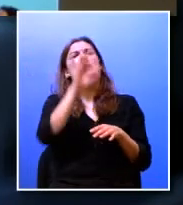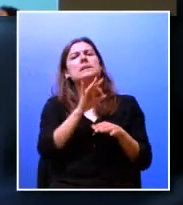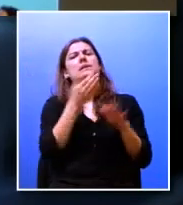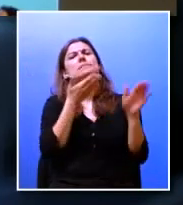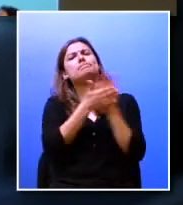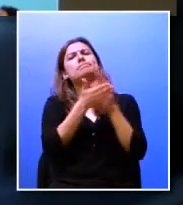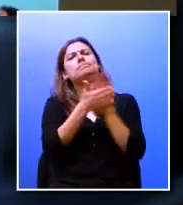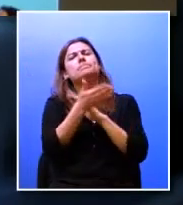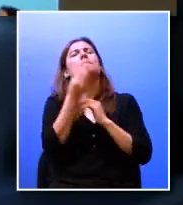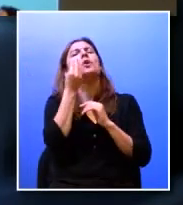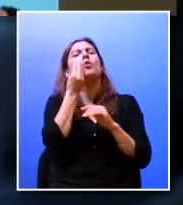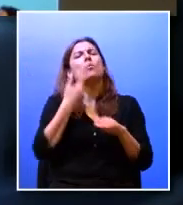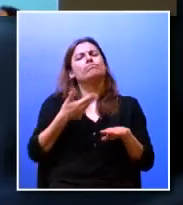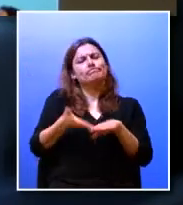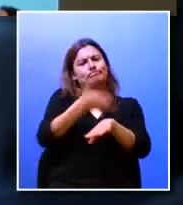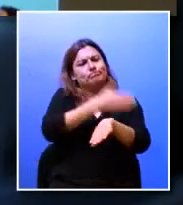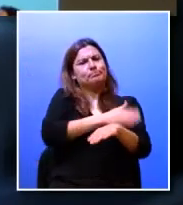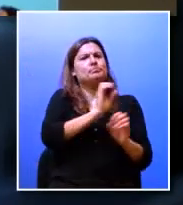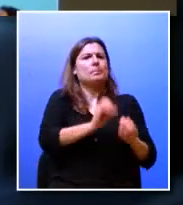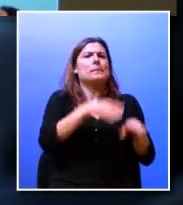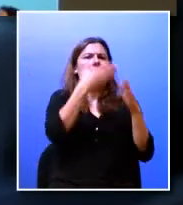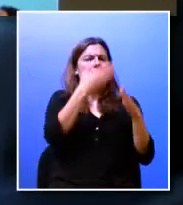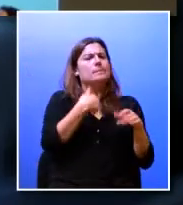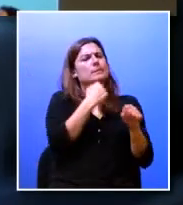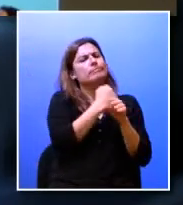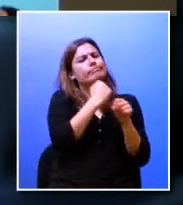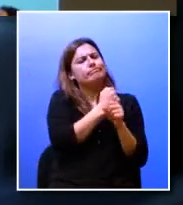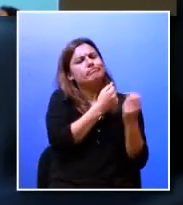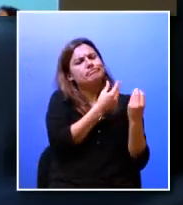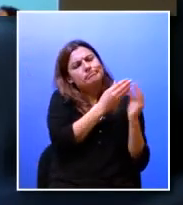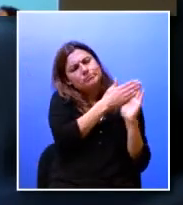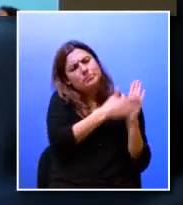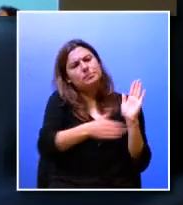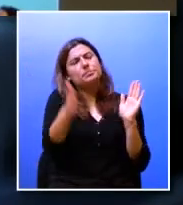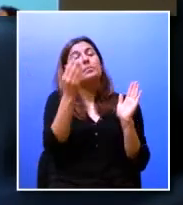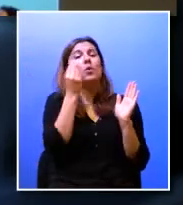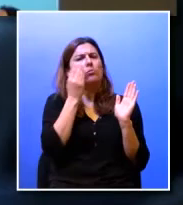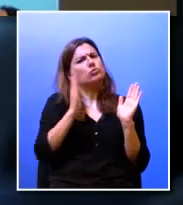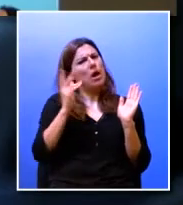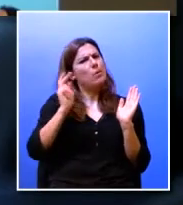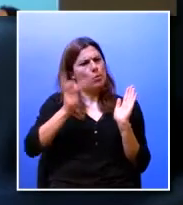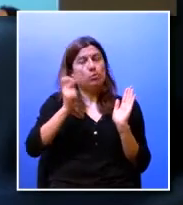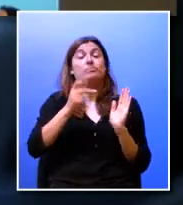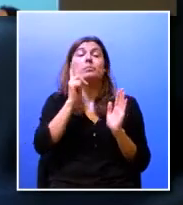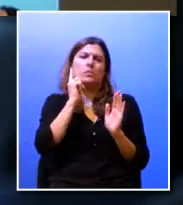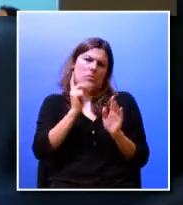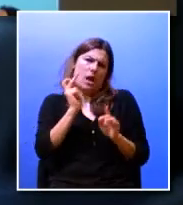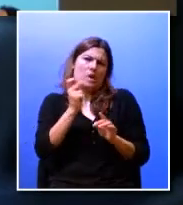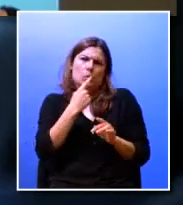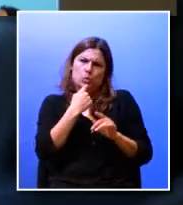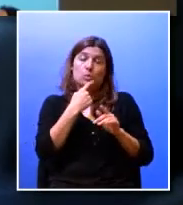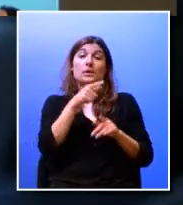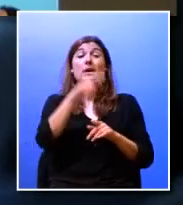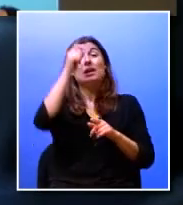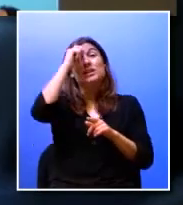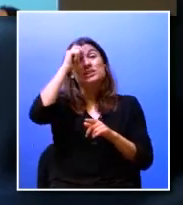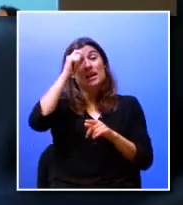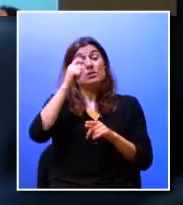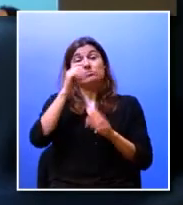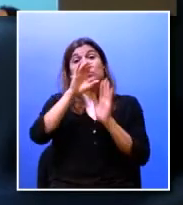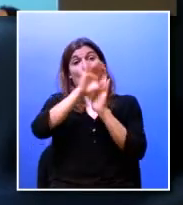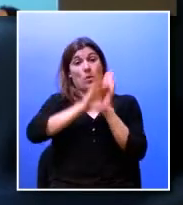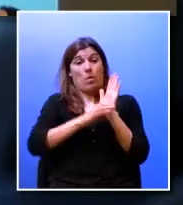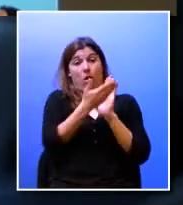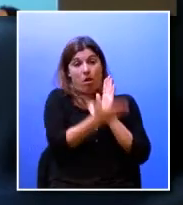nós a trabalhamos como é que já a vemos a trabalhar há muitos anos o estágio curricular esta oportunidade que nós damos aos alunos